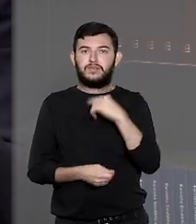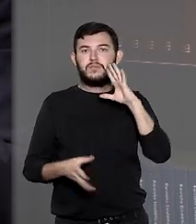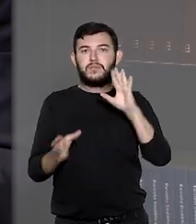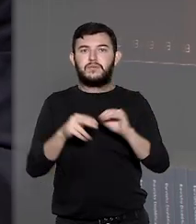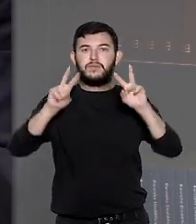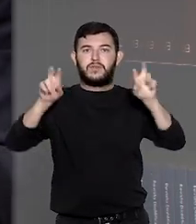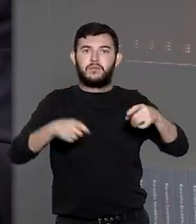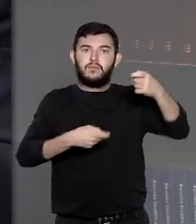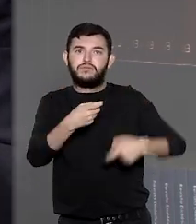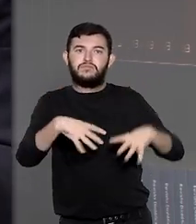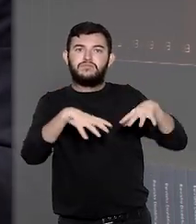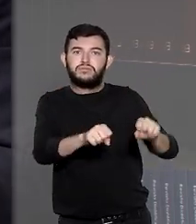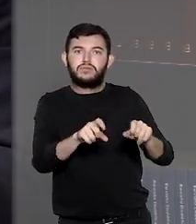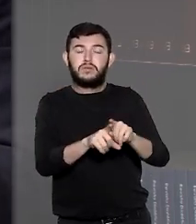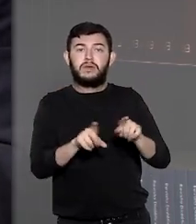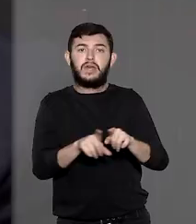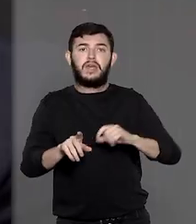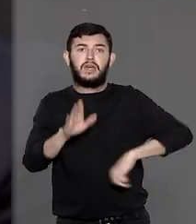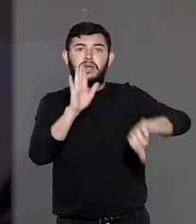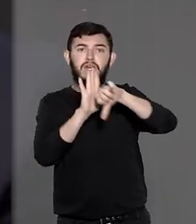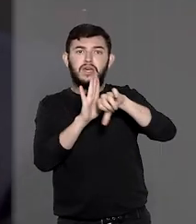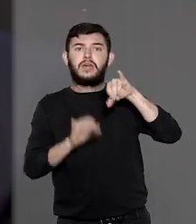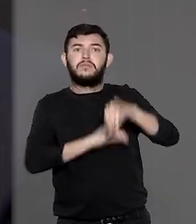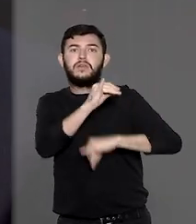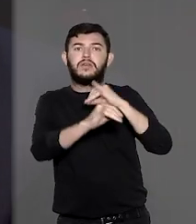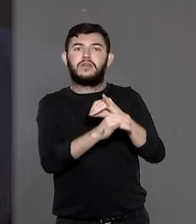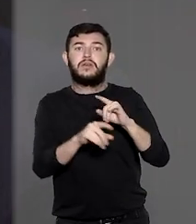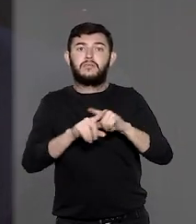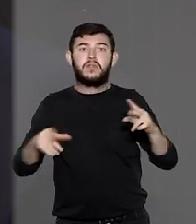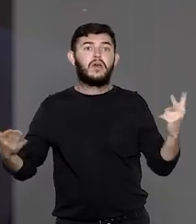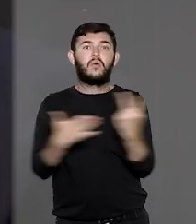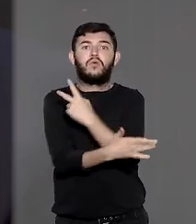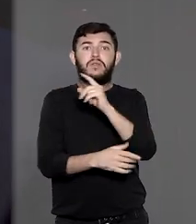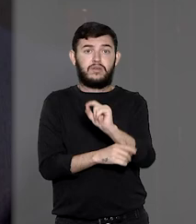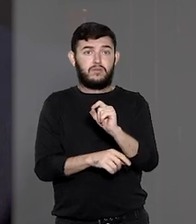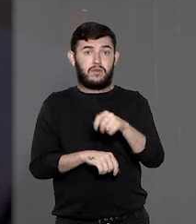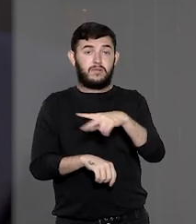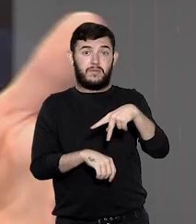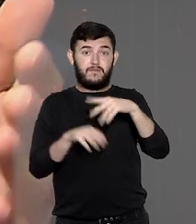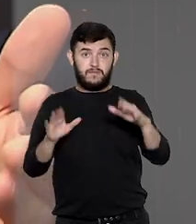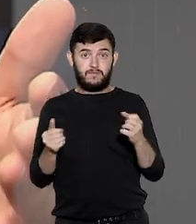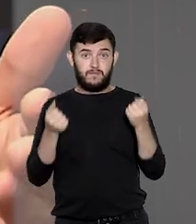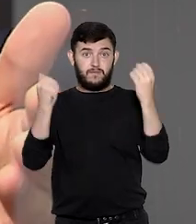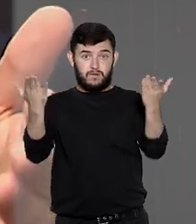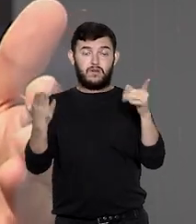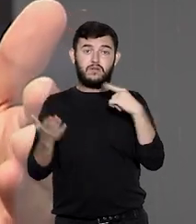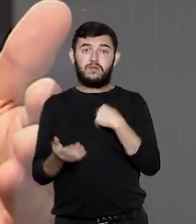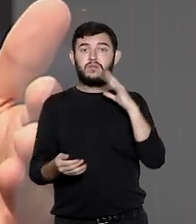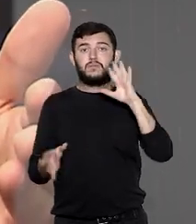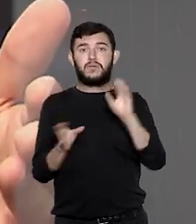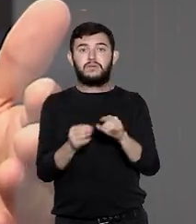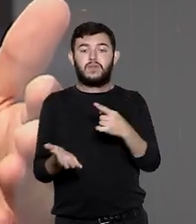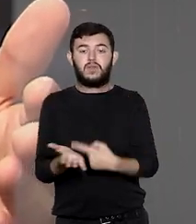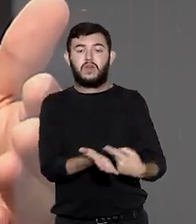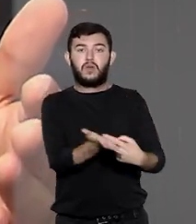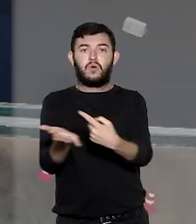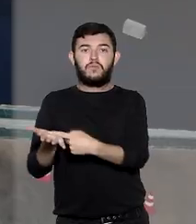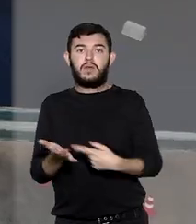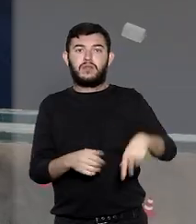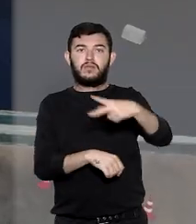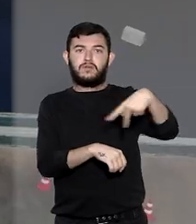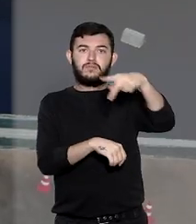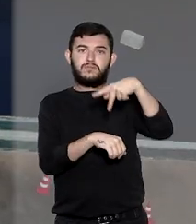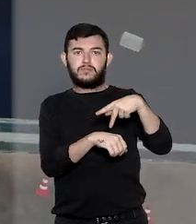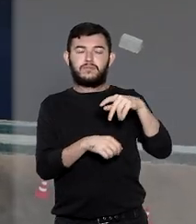visto de assédio sexual, crime cibernético. Se há necessidade de exercício da jurisdição no estrangeiro, o caminho é um acordo de cooperação internacional.